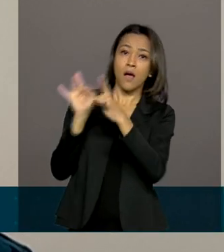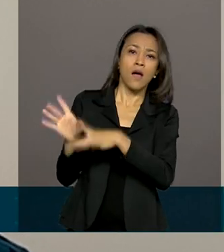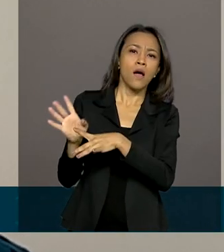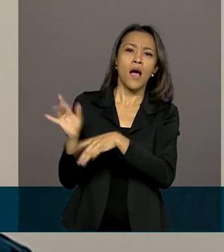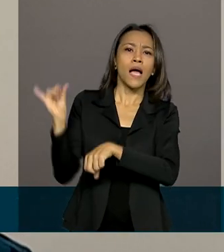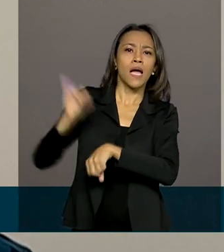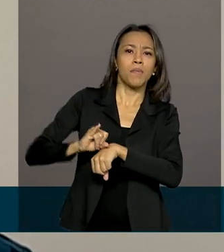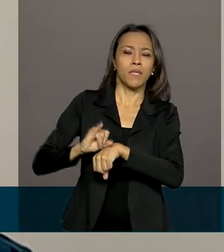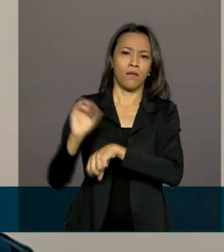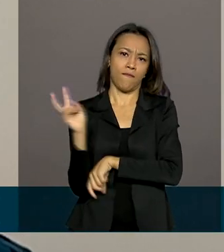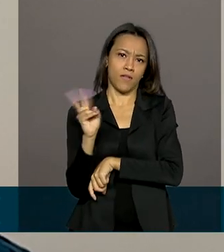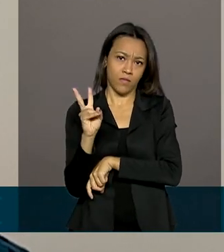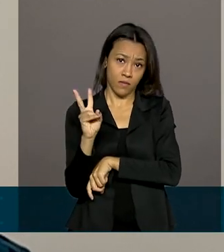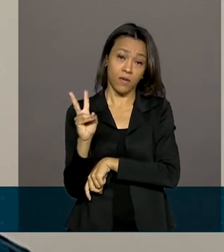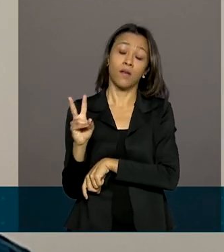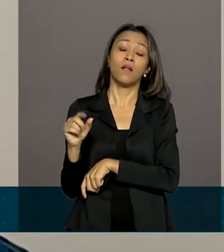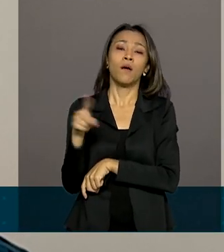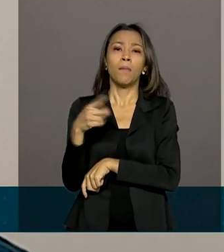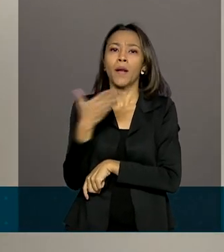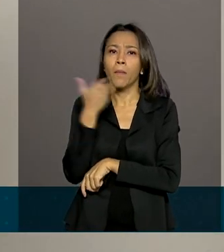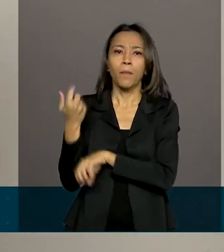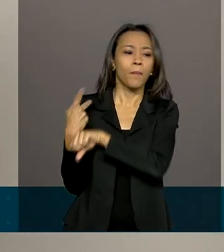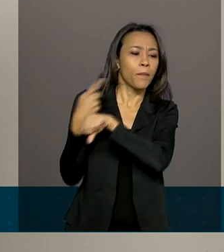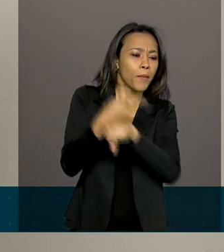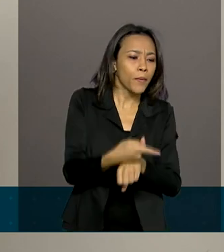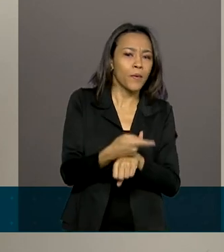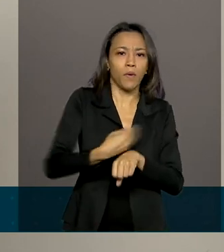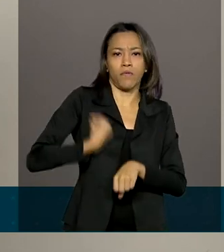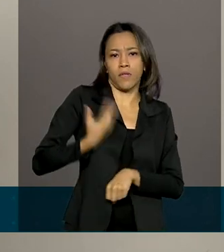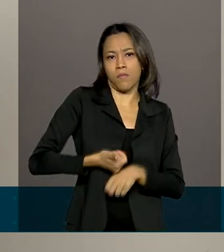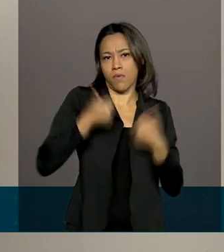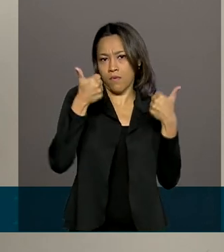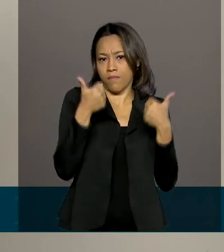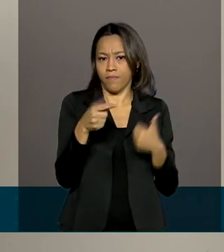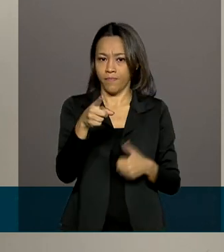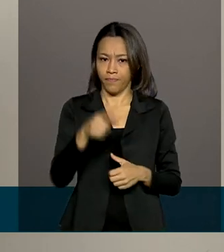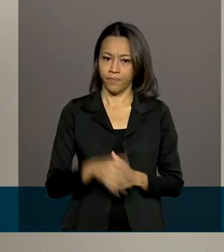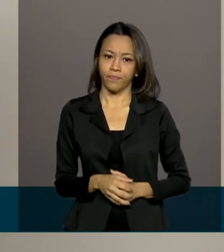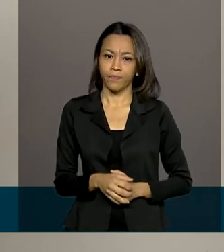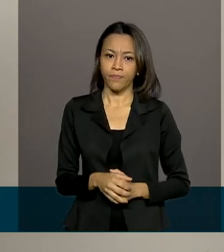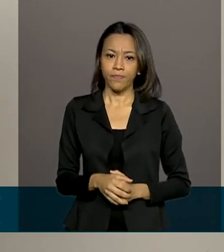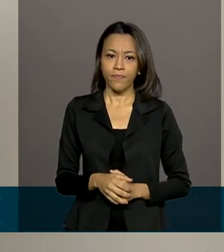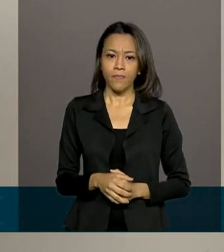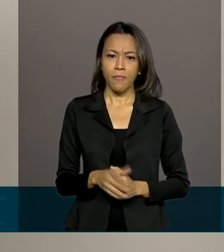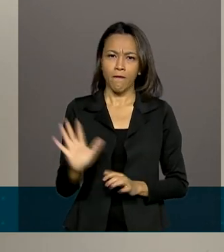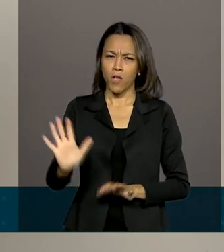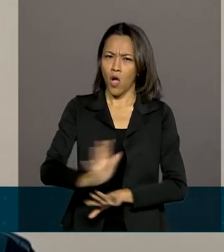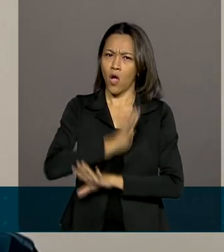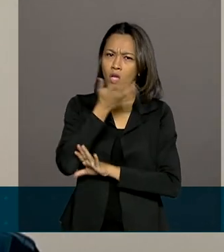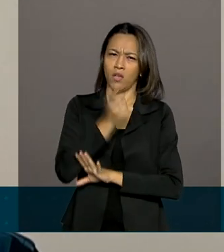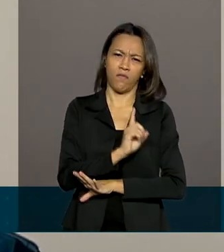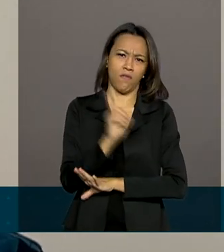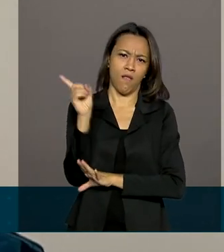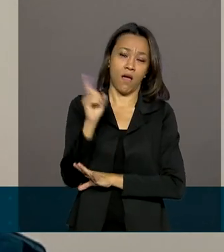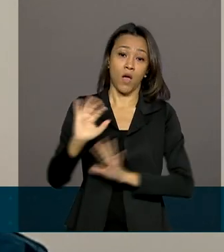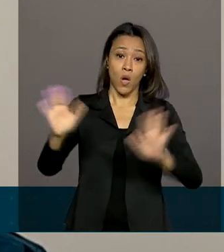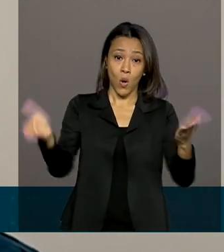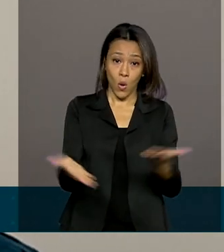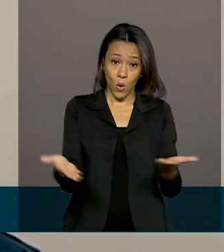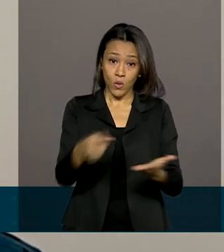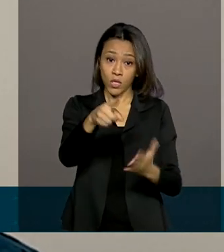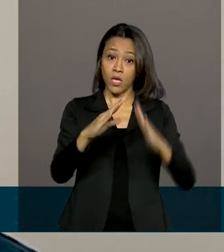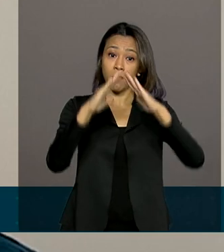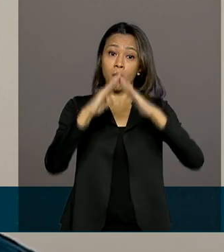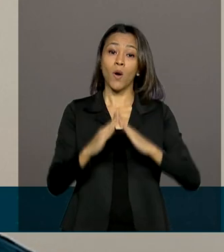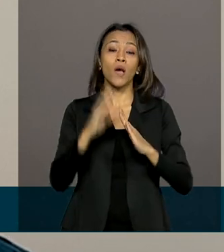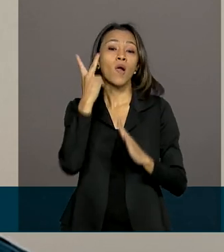Venezuela em busca de uma vida melhor. Não dava nem para comer. Foi horrível a situação de lá. Hoje, ele mora